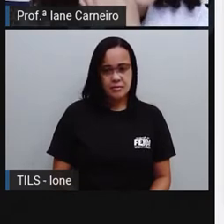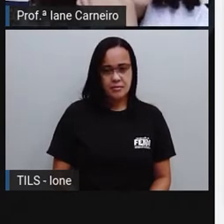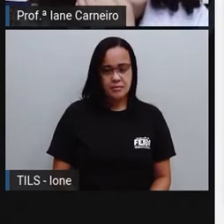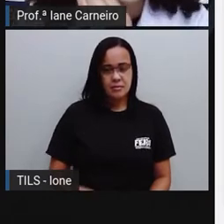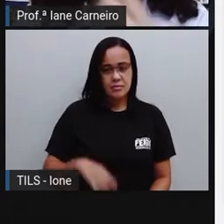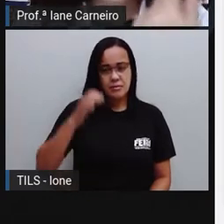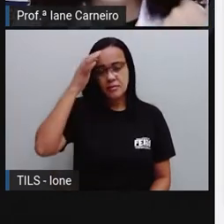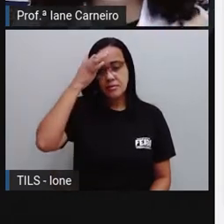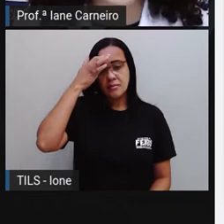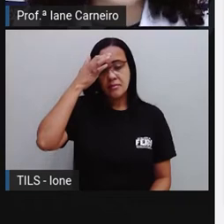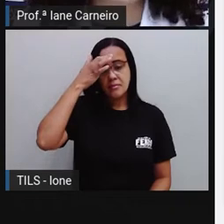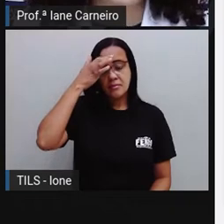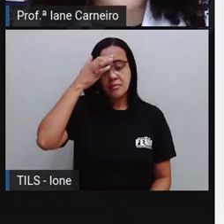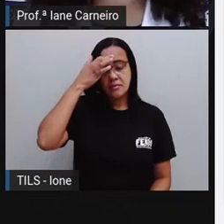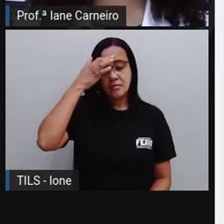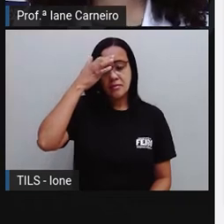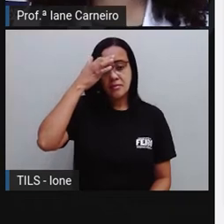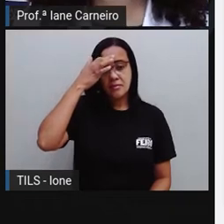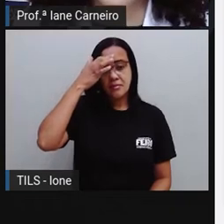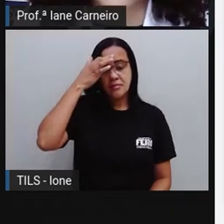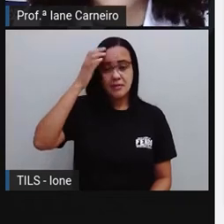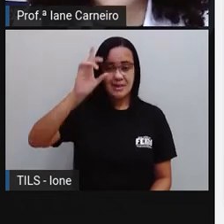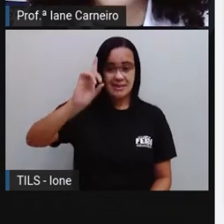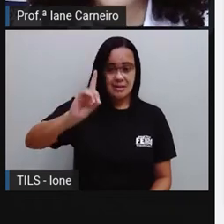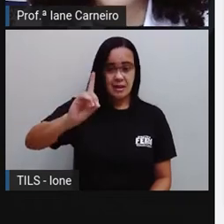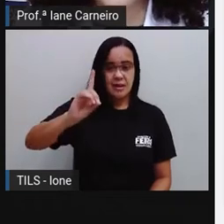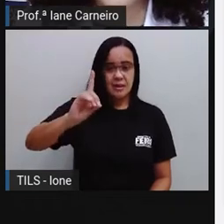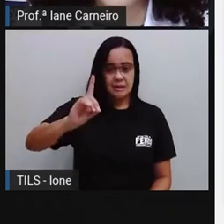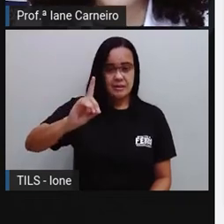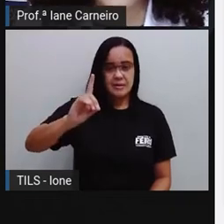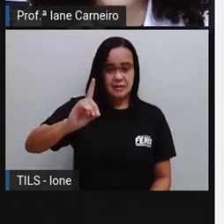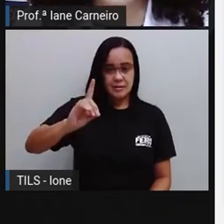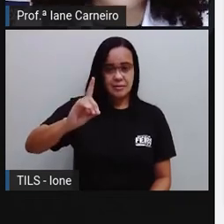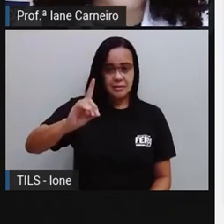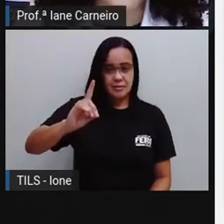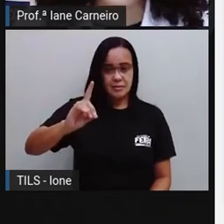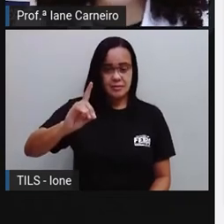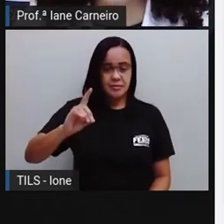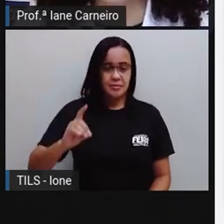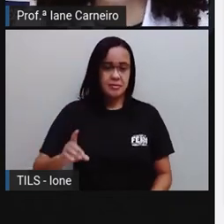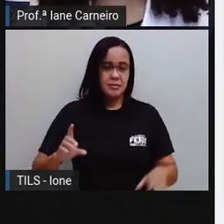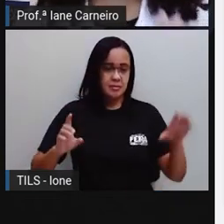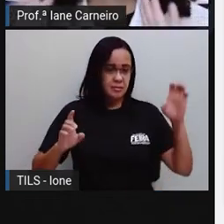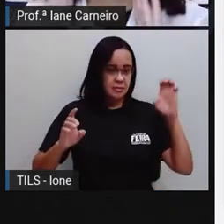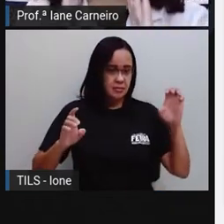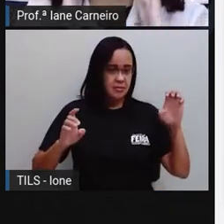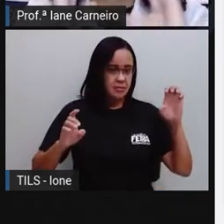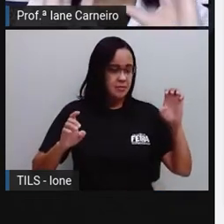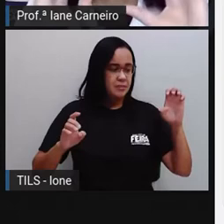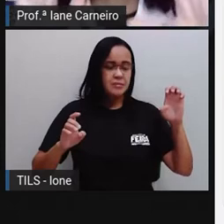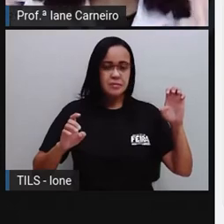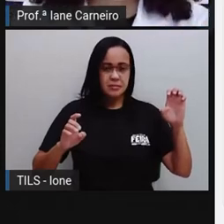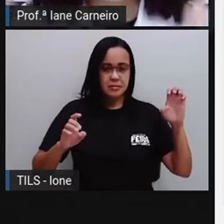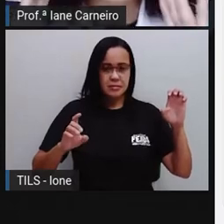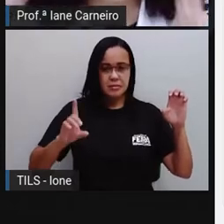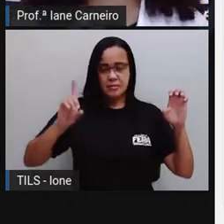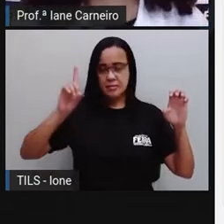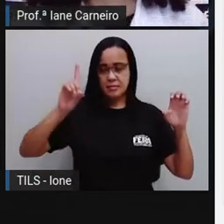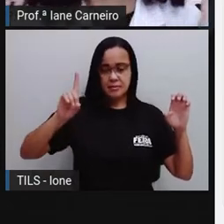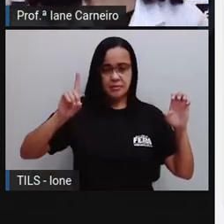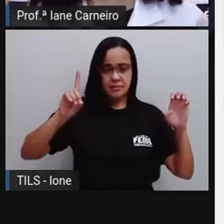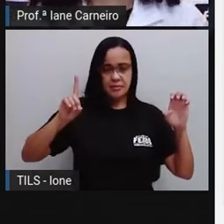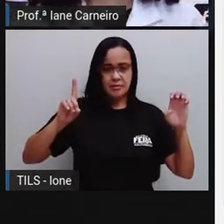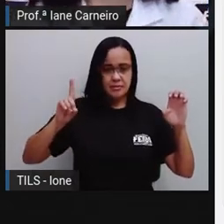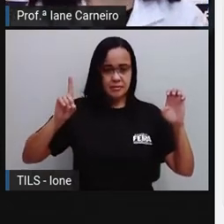direito. E esse lado é o lado esquerdo, tá bom? Ó, percebam que elas estão, ela tá no